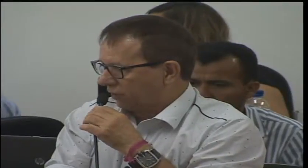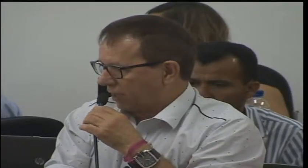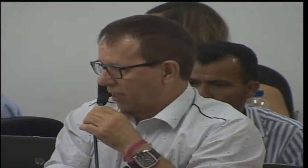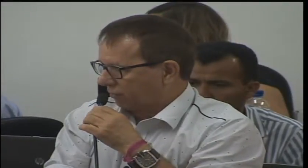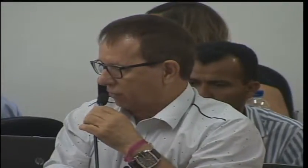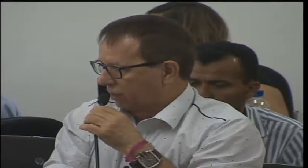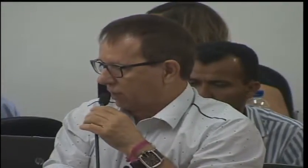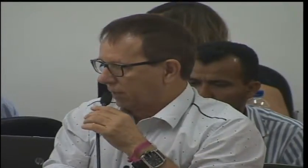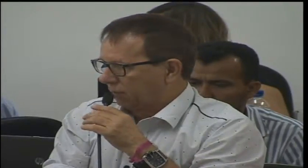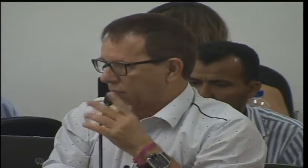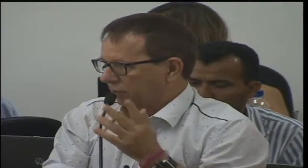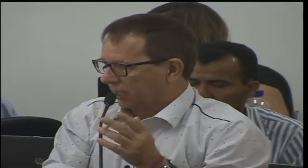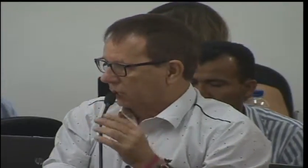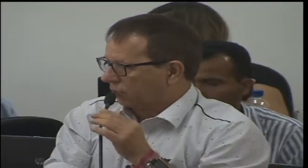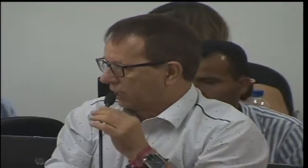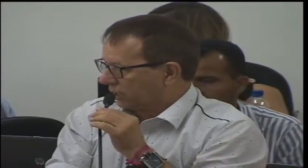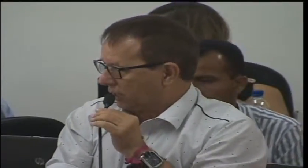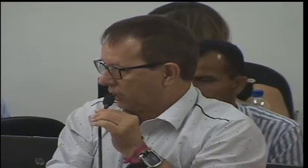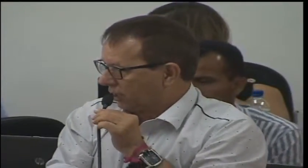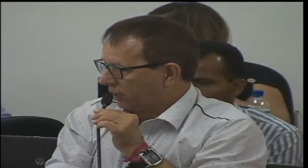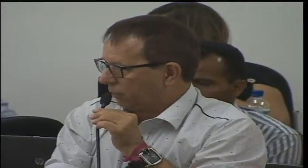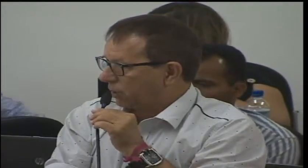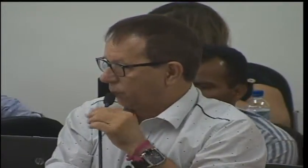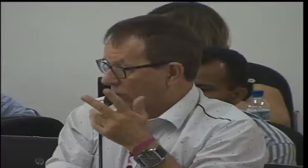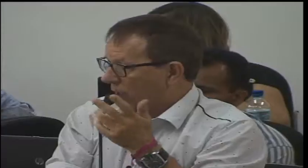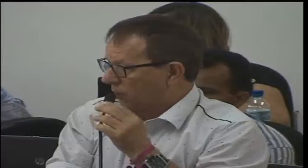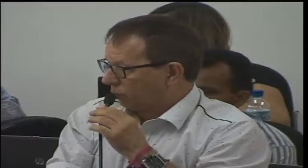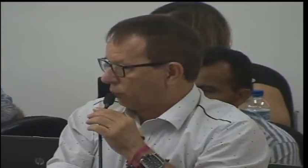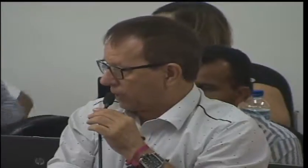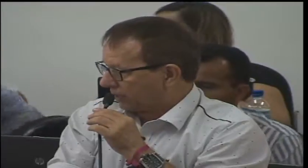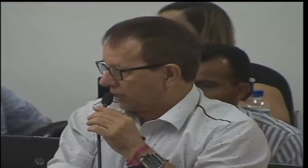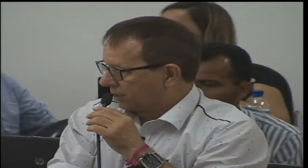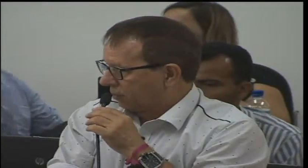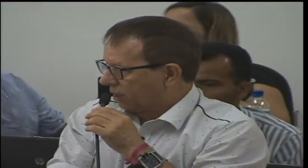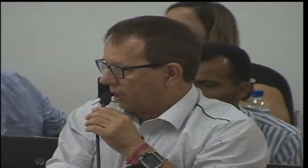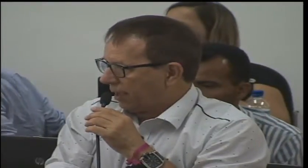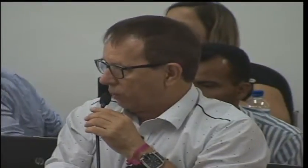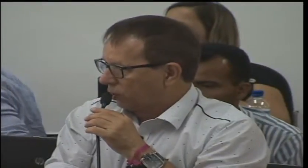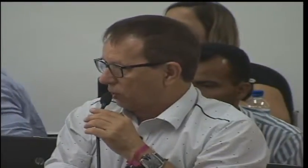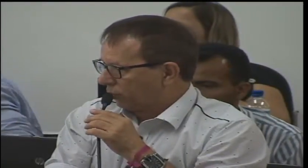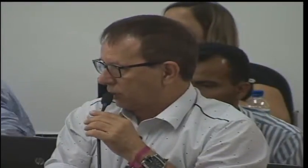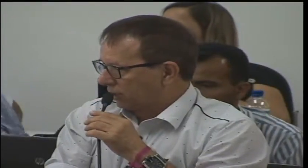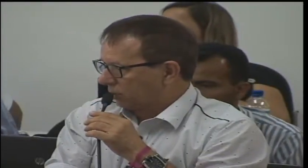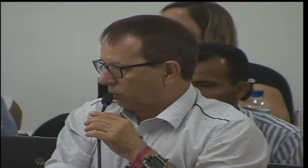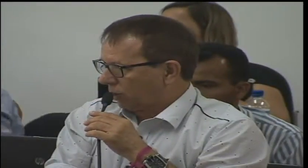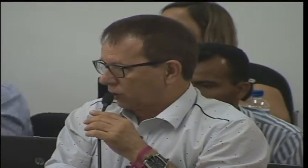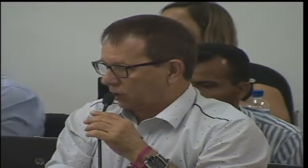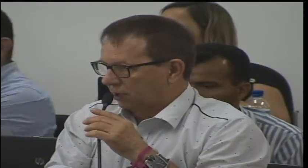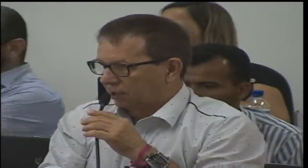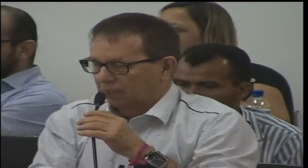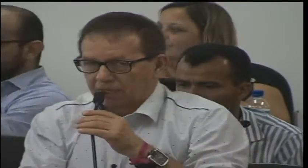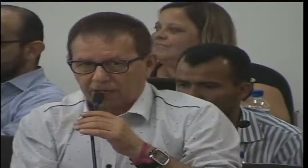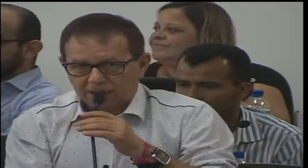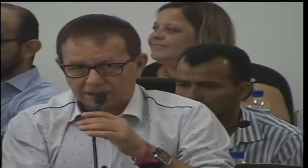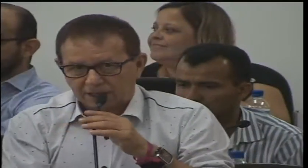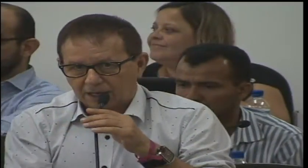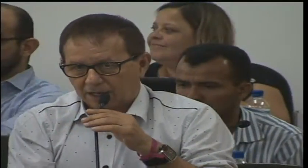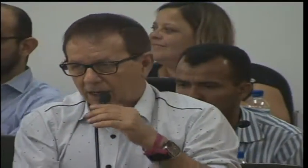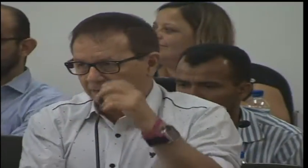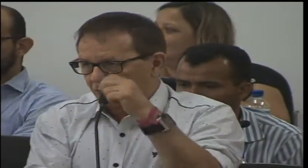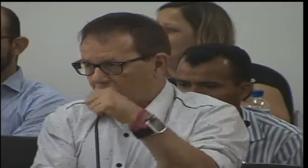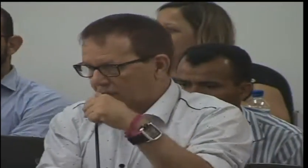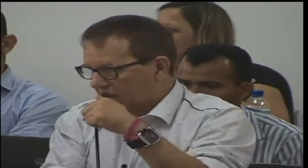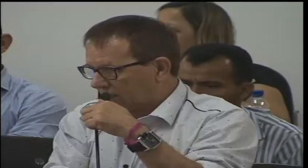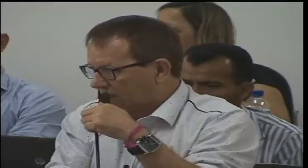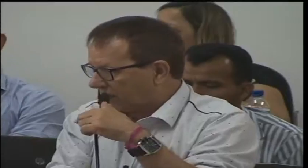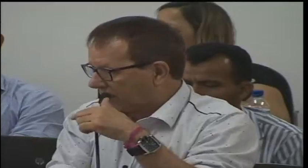do que justificável. E também não acontece só aqui. Então, esse poder de mobilização é muito importante, porque eu acho que a